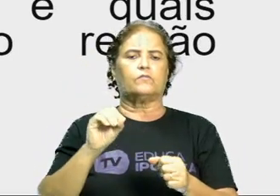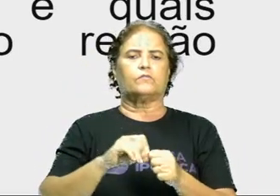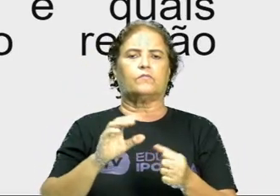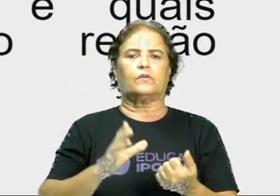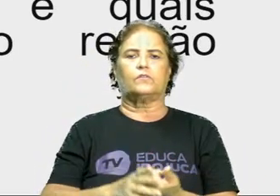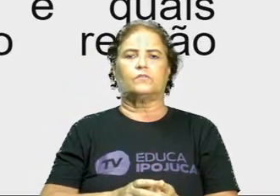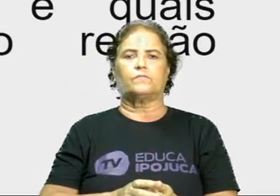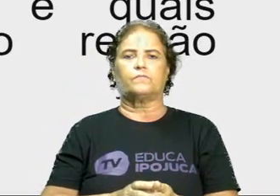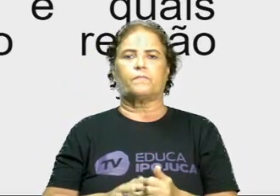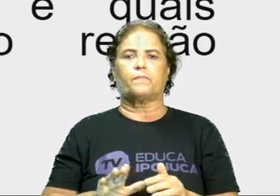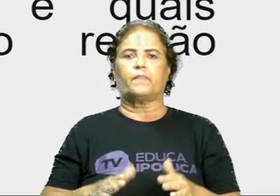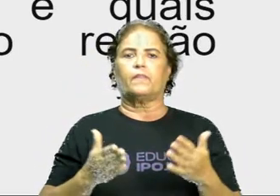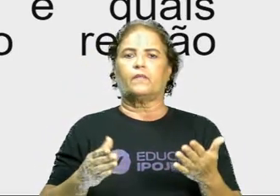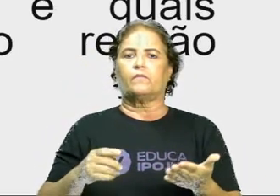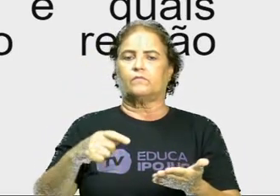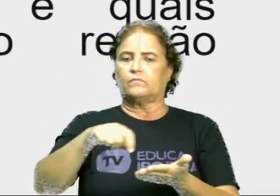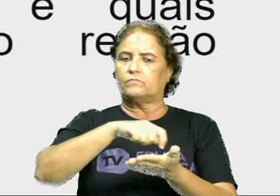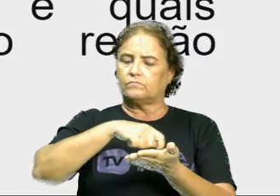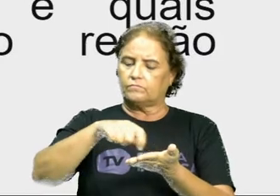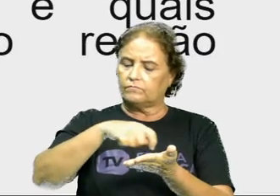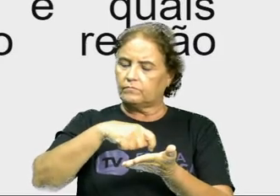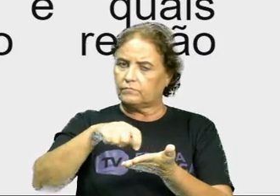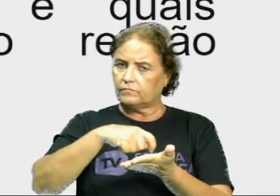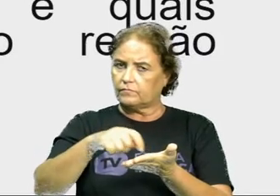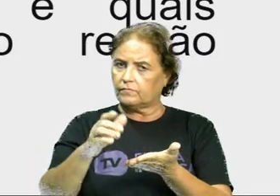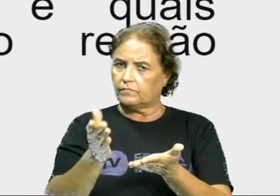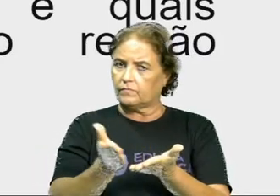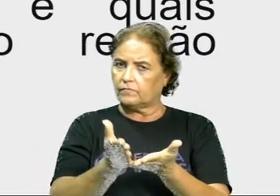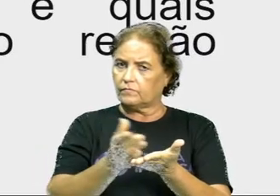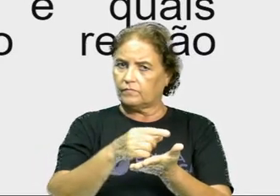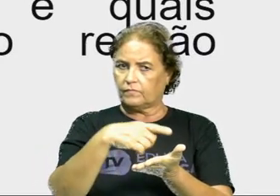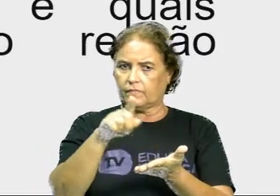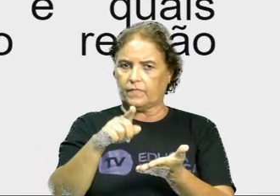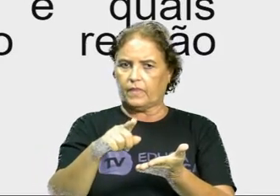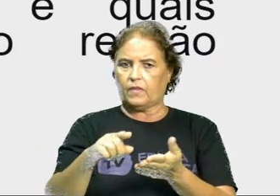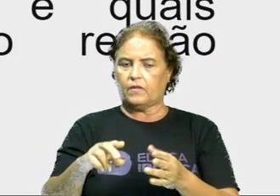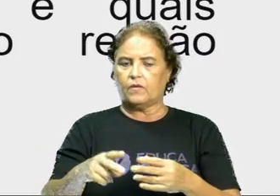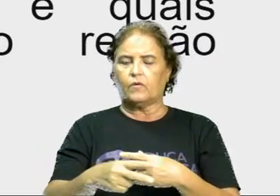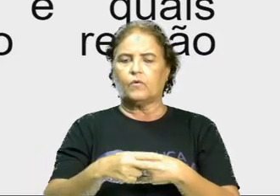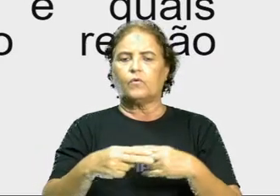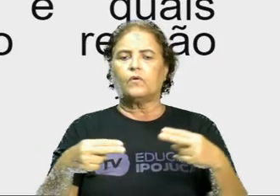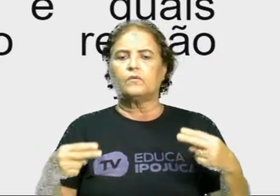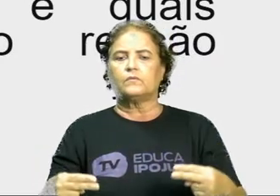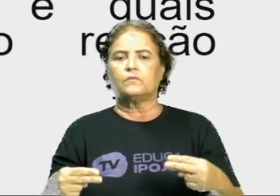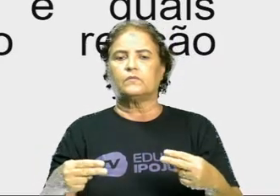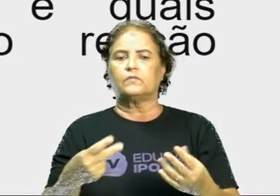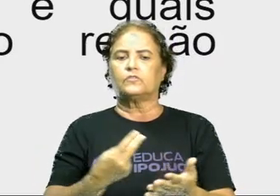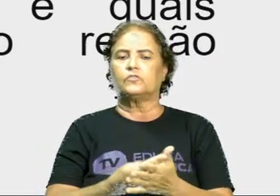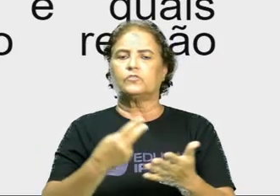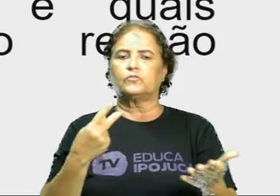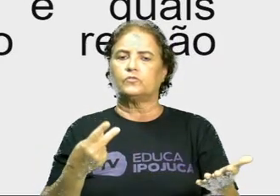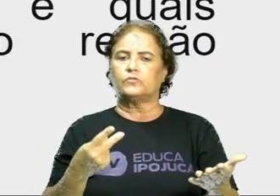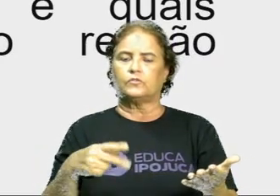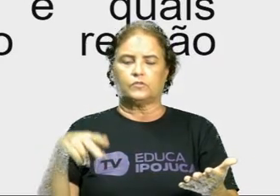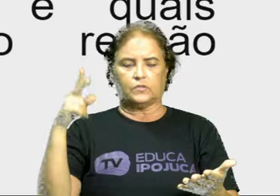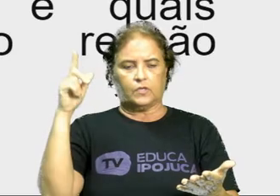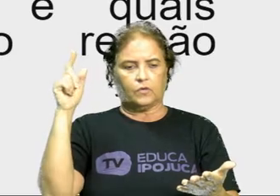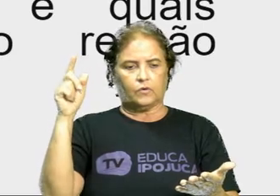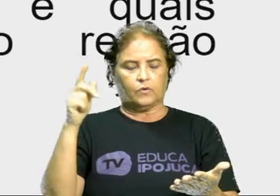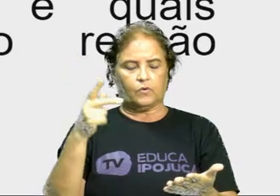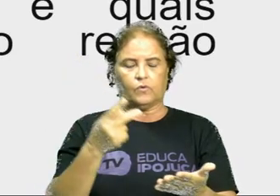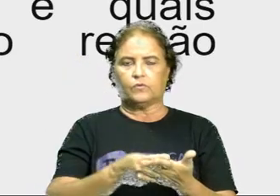Então você vai escrever no seu caderno quais as situações que ocorrem no seu dia.